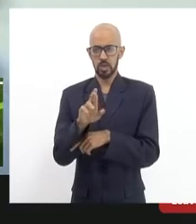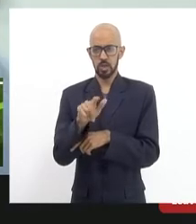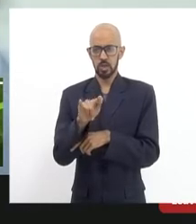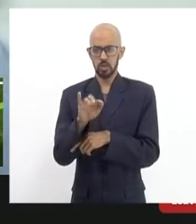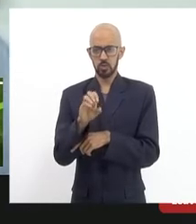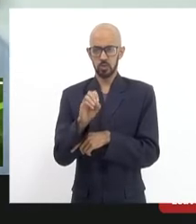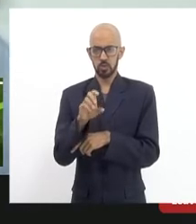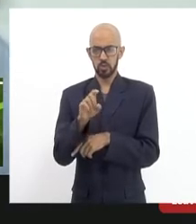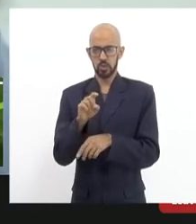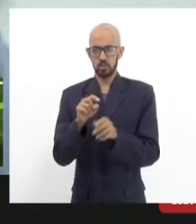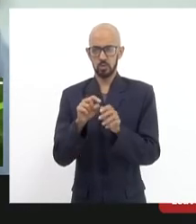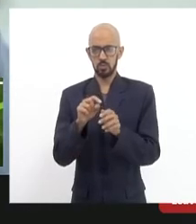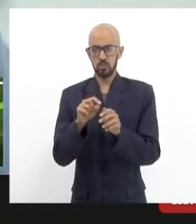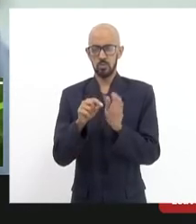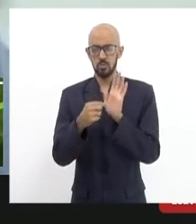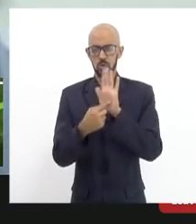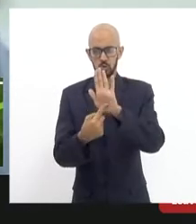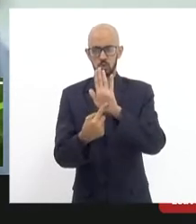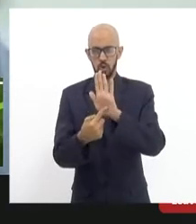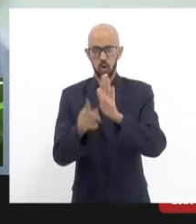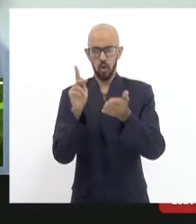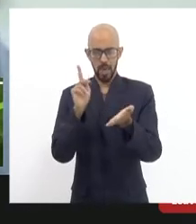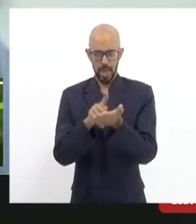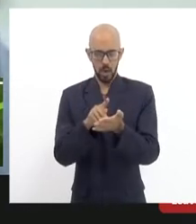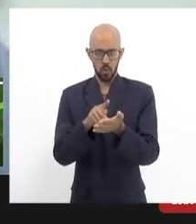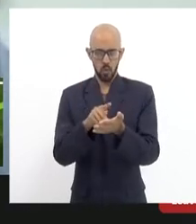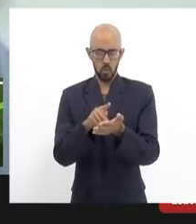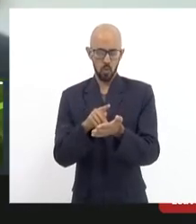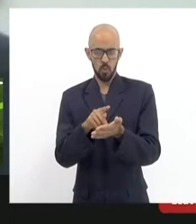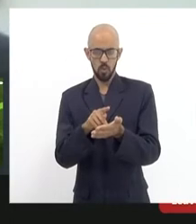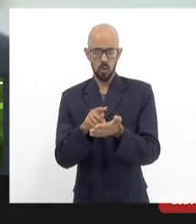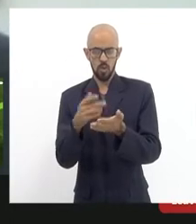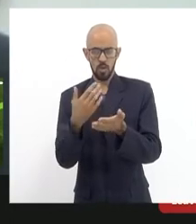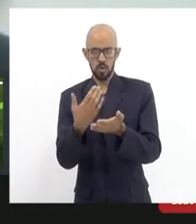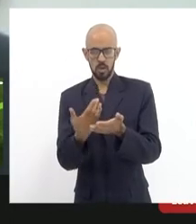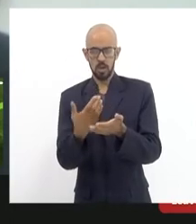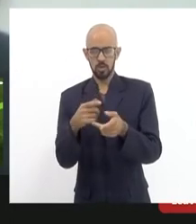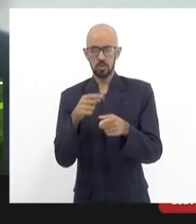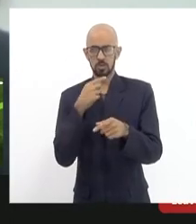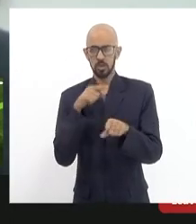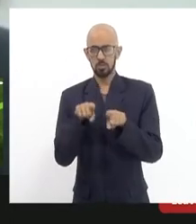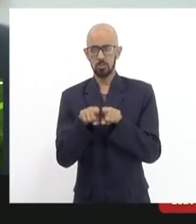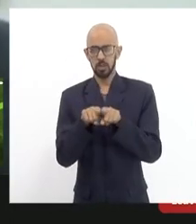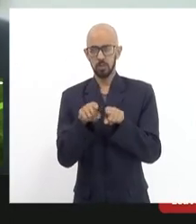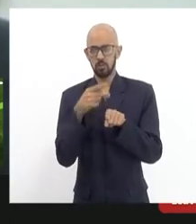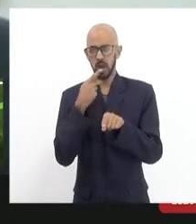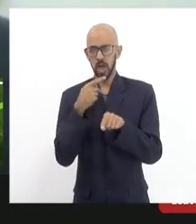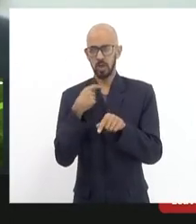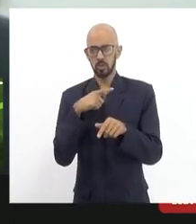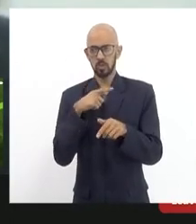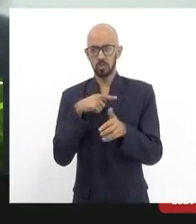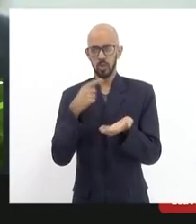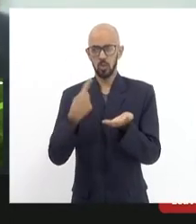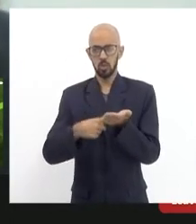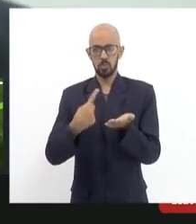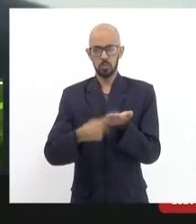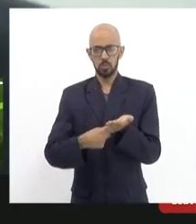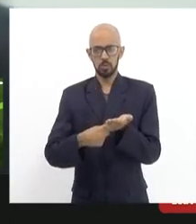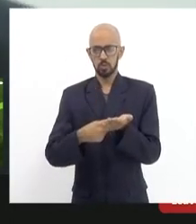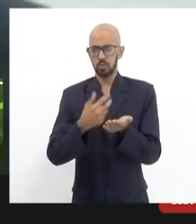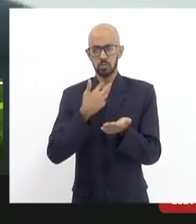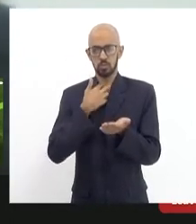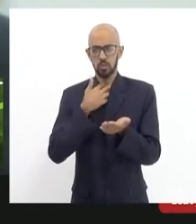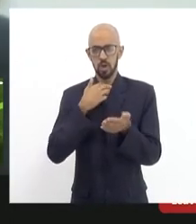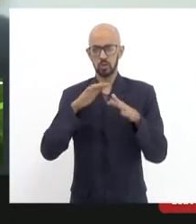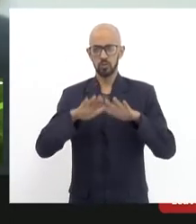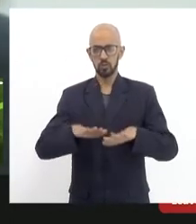realidade eu quero dizer que eu tenho um compromisso não vou poder continuar nesse